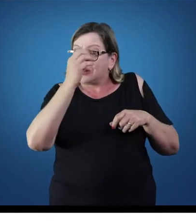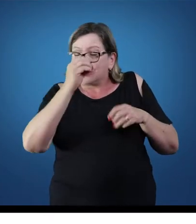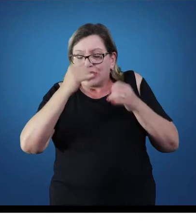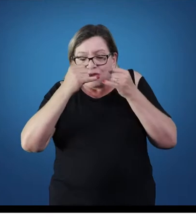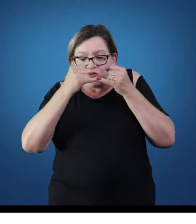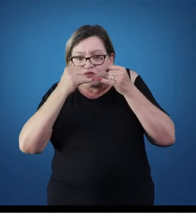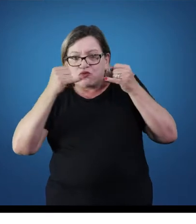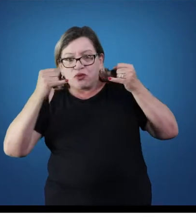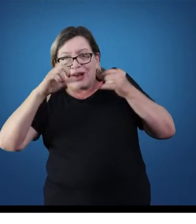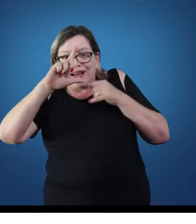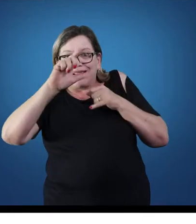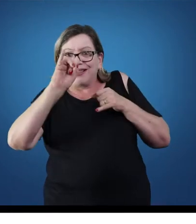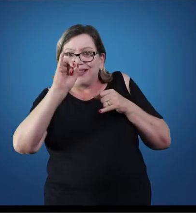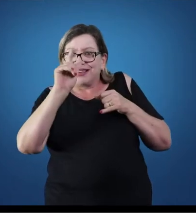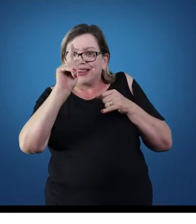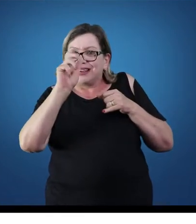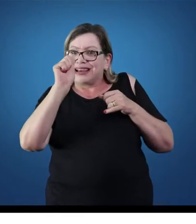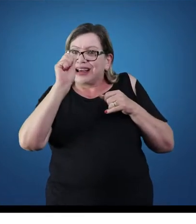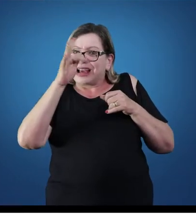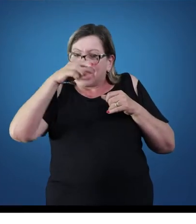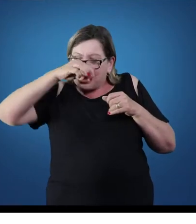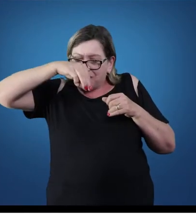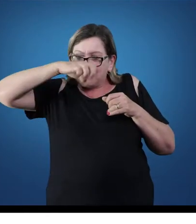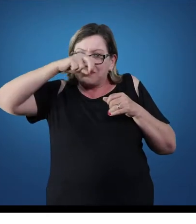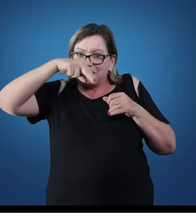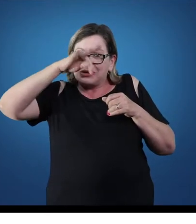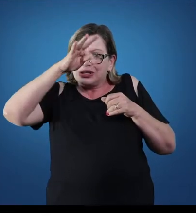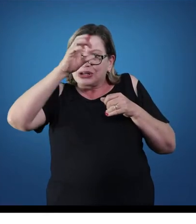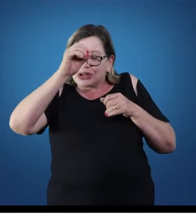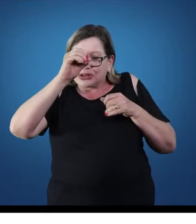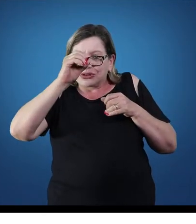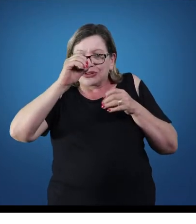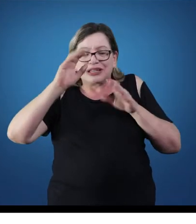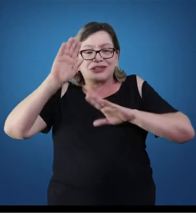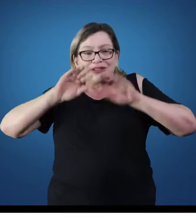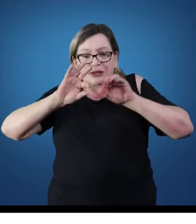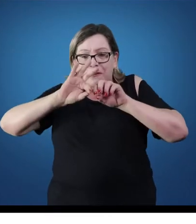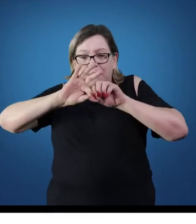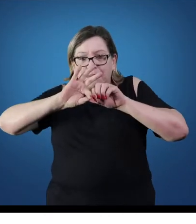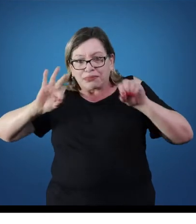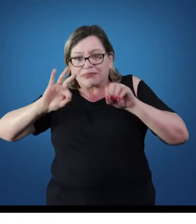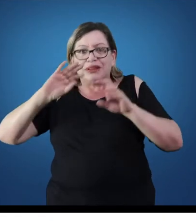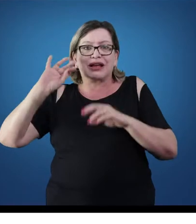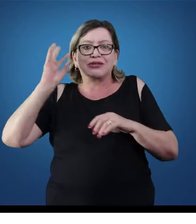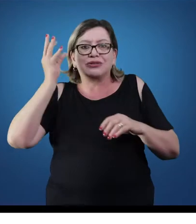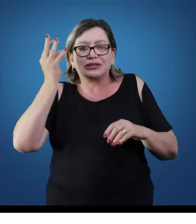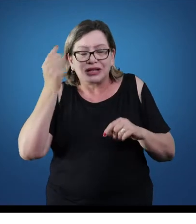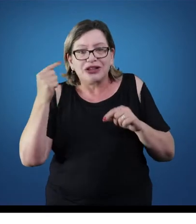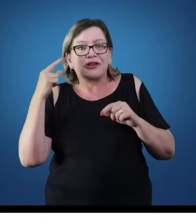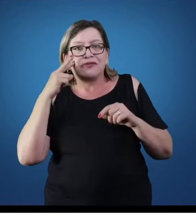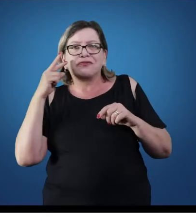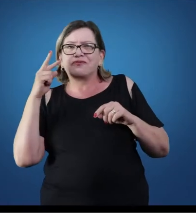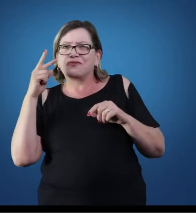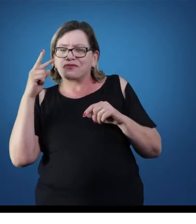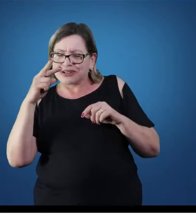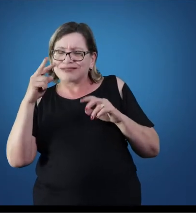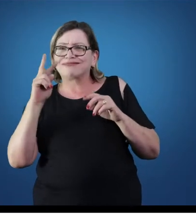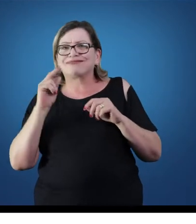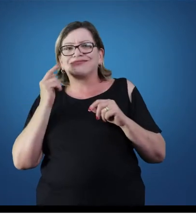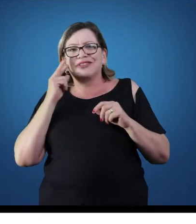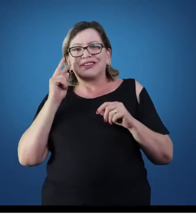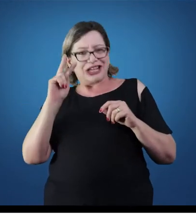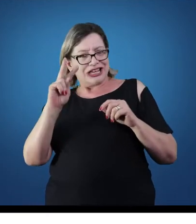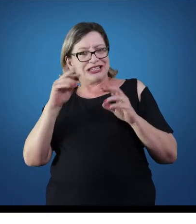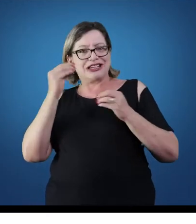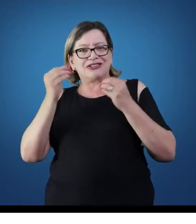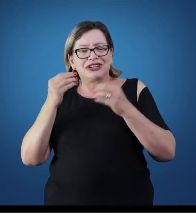famoso aí que o pessoal sempre vê ser rompido, que é o cruzado anterior, esse aqui, que acontece muito aí no pessoal que